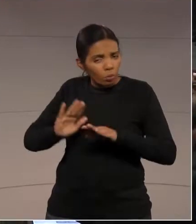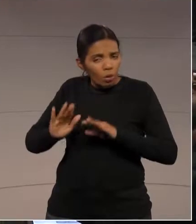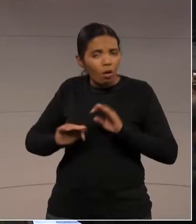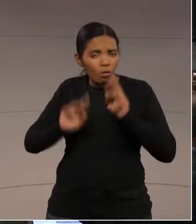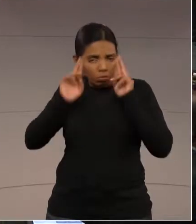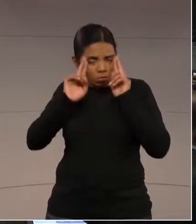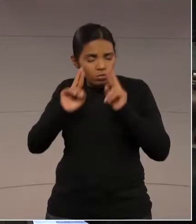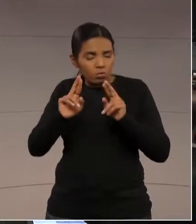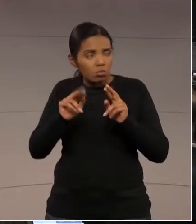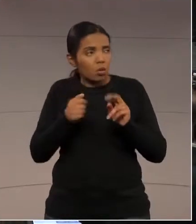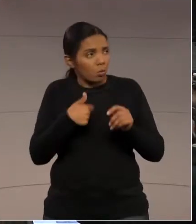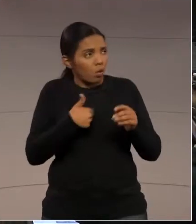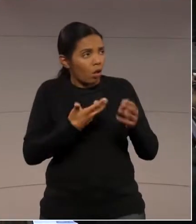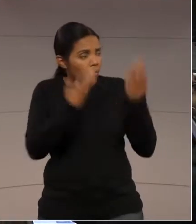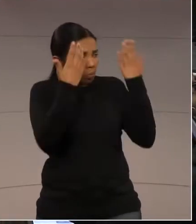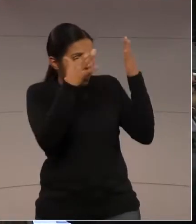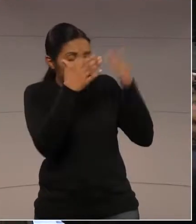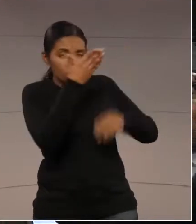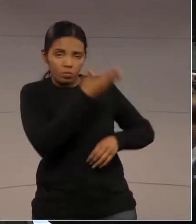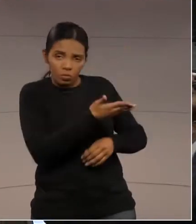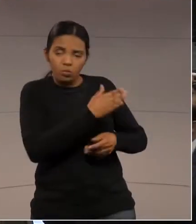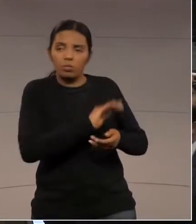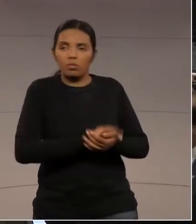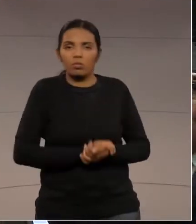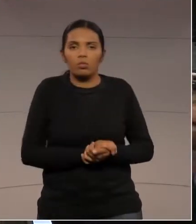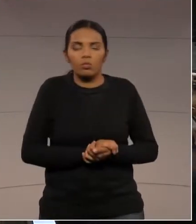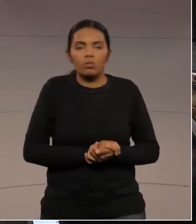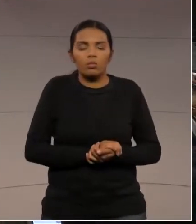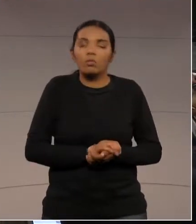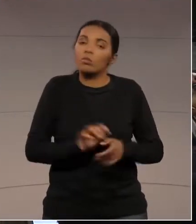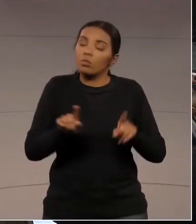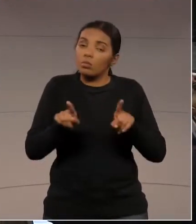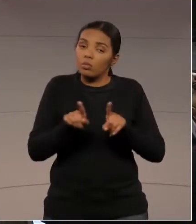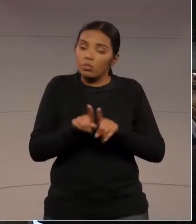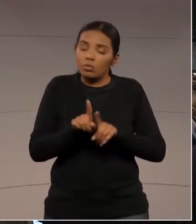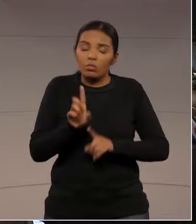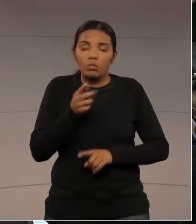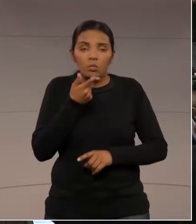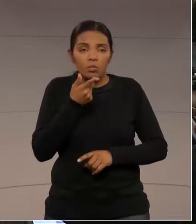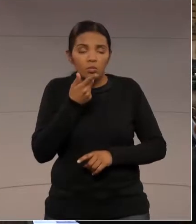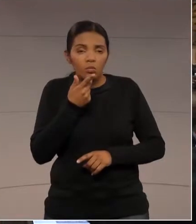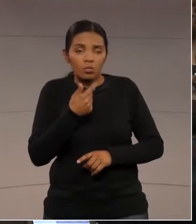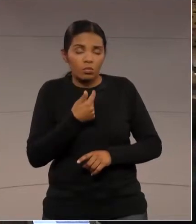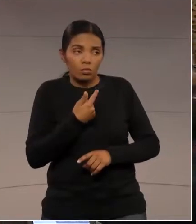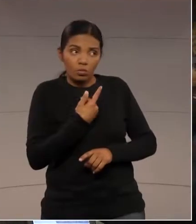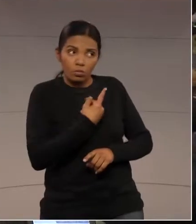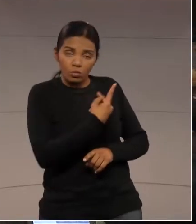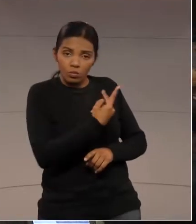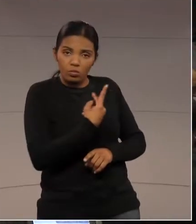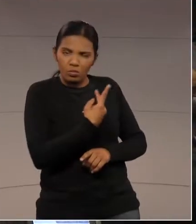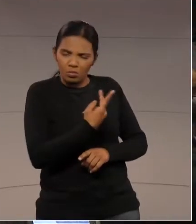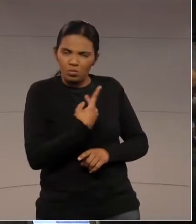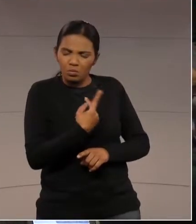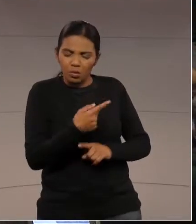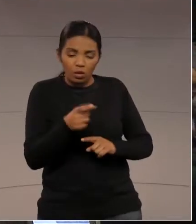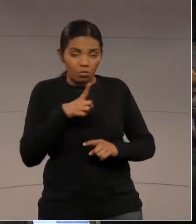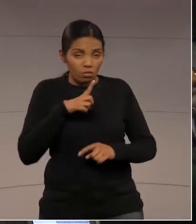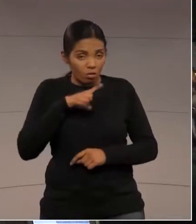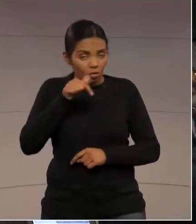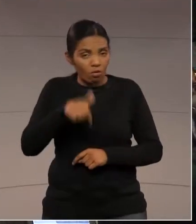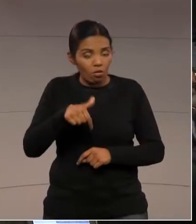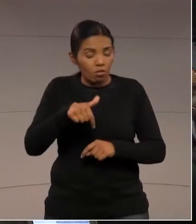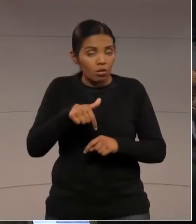trata o tema. Então, eu quero parabenizá-lo por isso e dizer que nós estamos encontrando espaço para diálogo